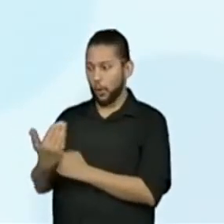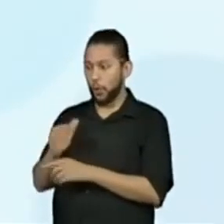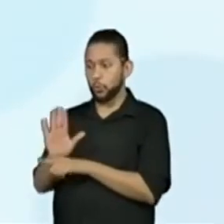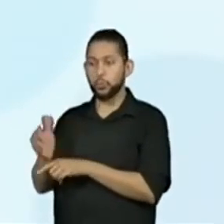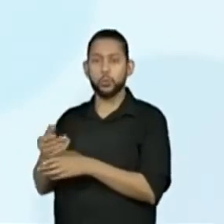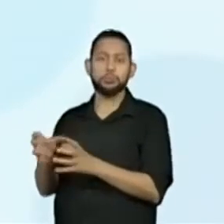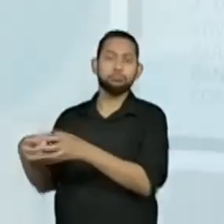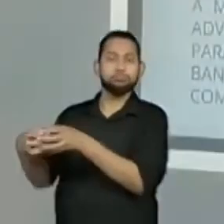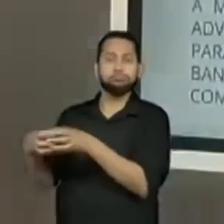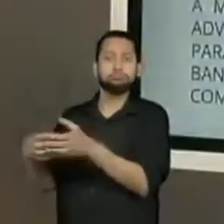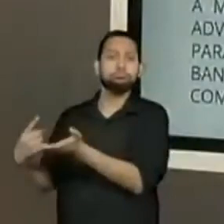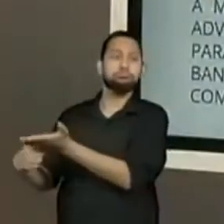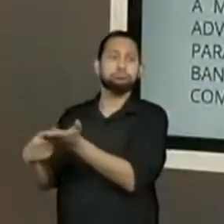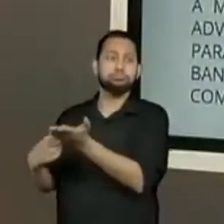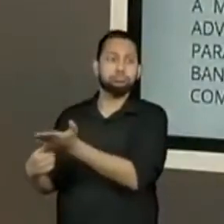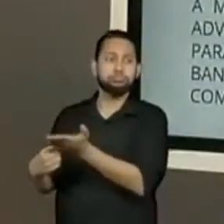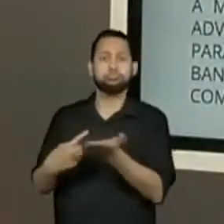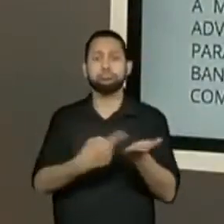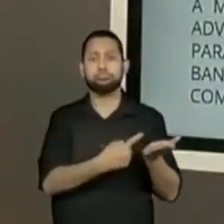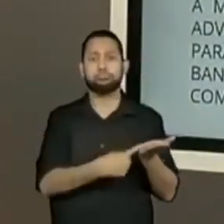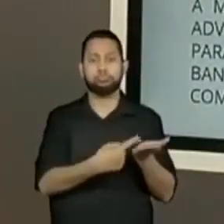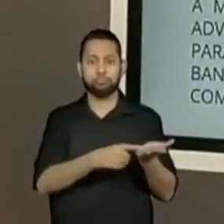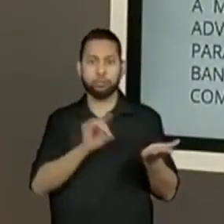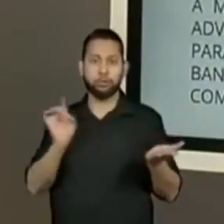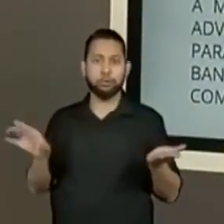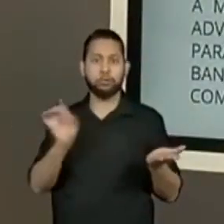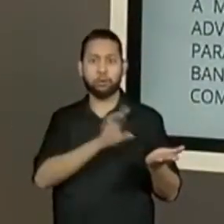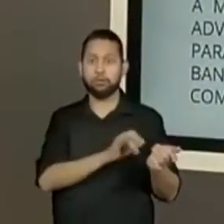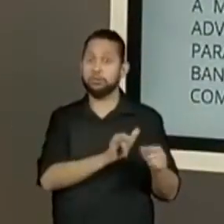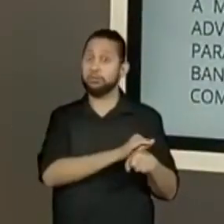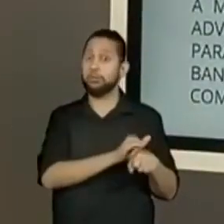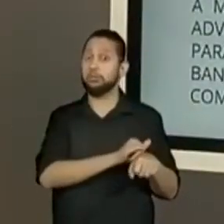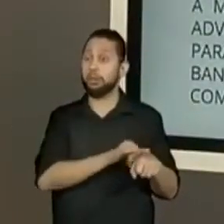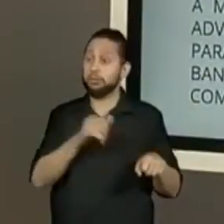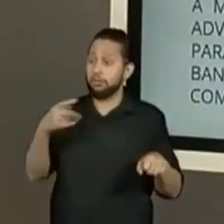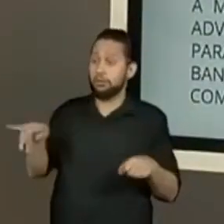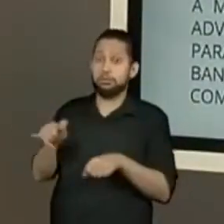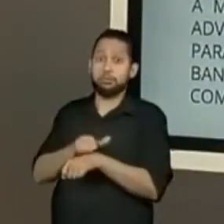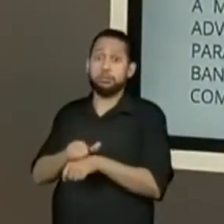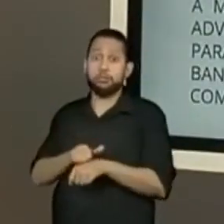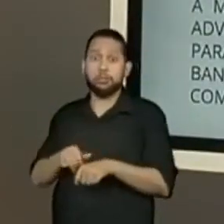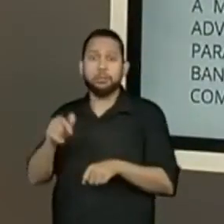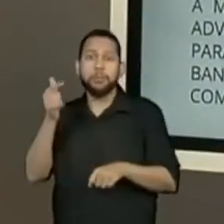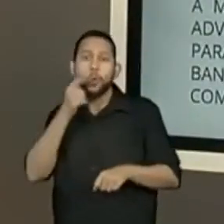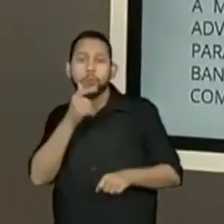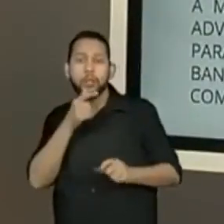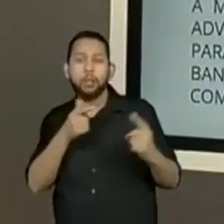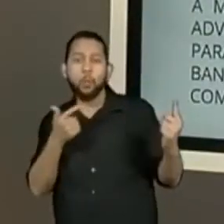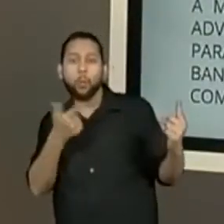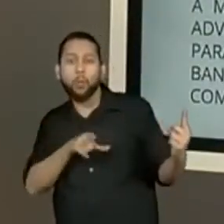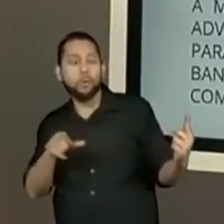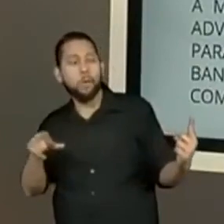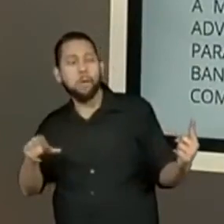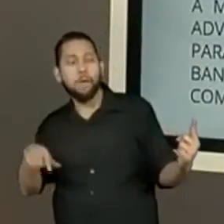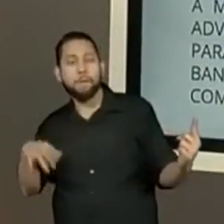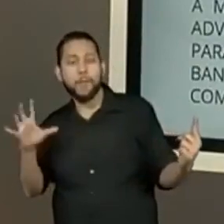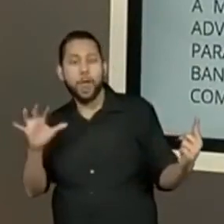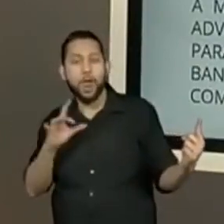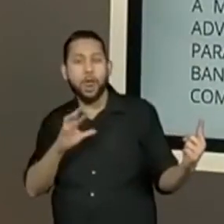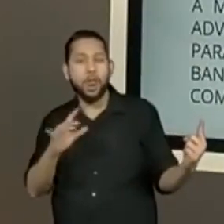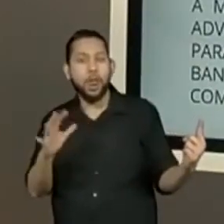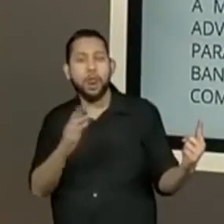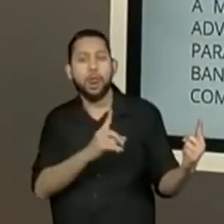organizar, traçar uma estratégia para ver como vocês vão capturar, pegar essa bandeira. Então, é um jogo